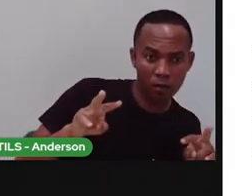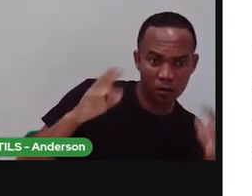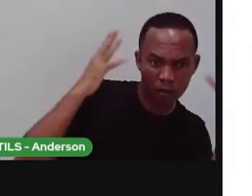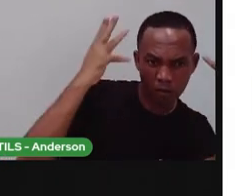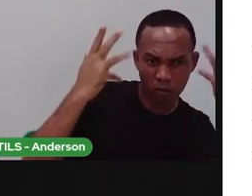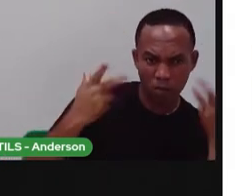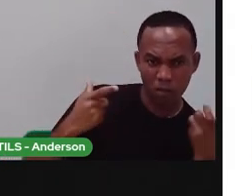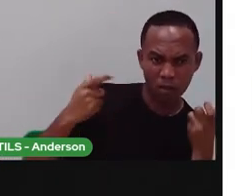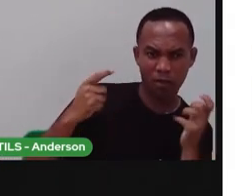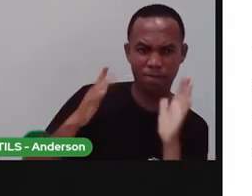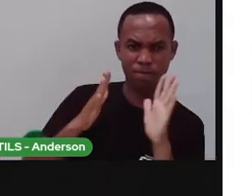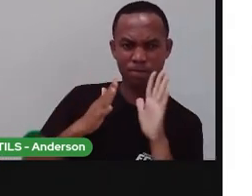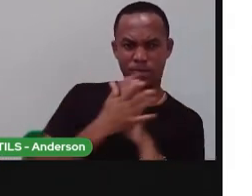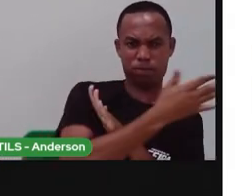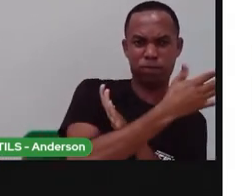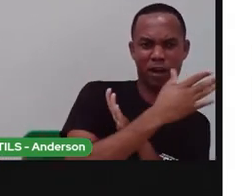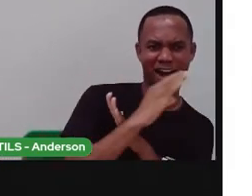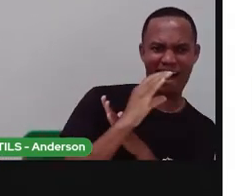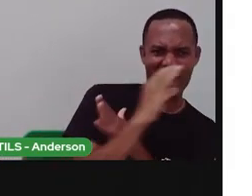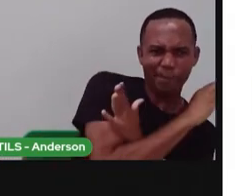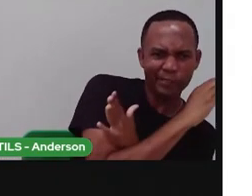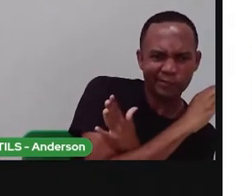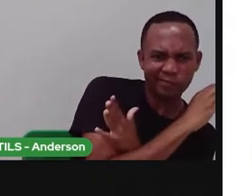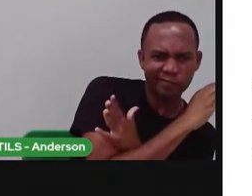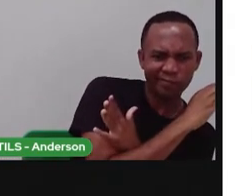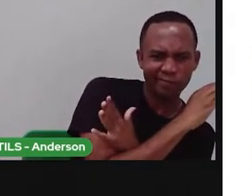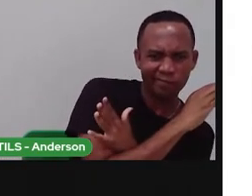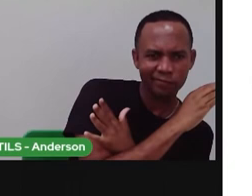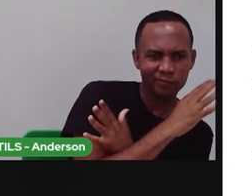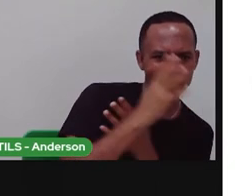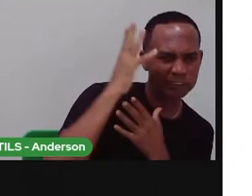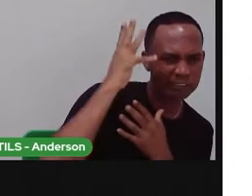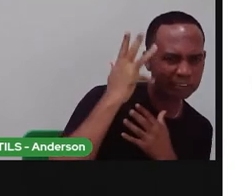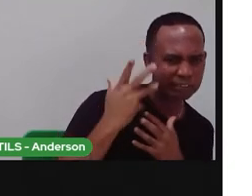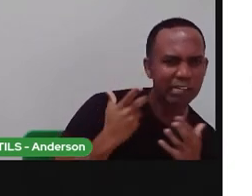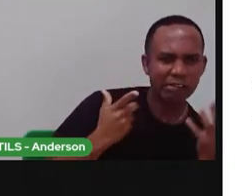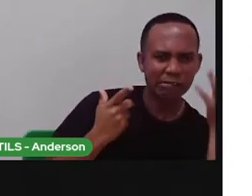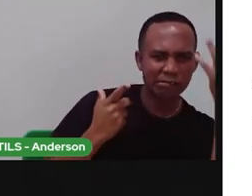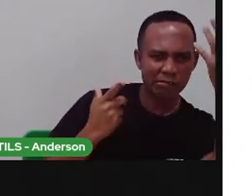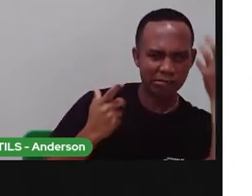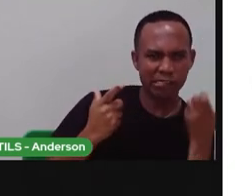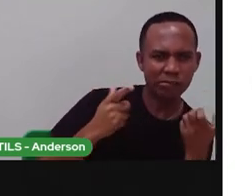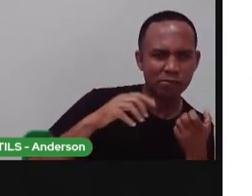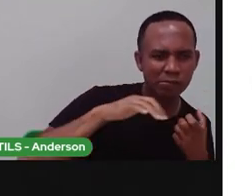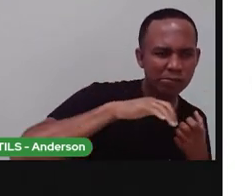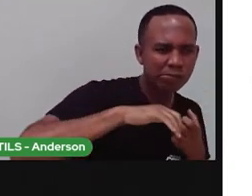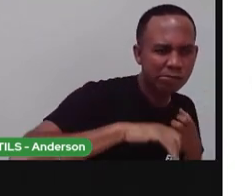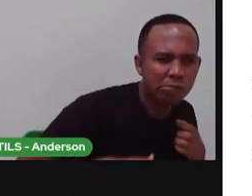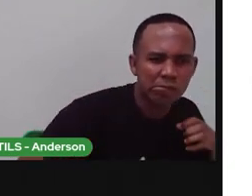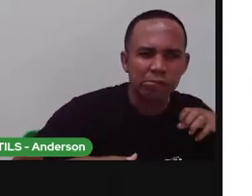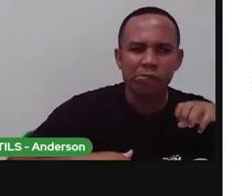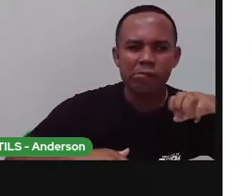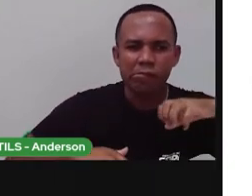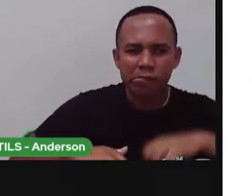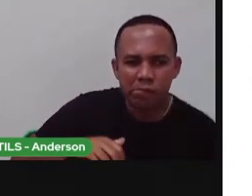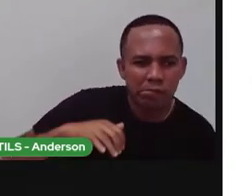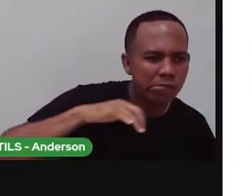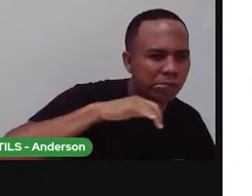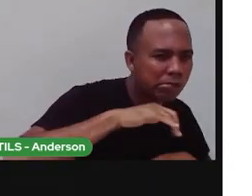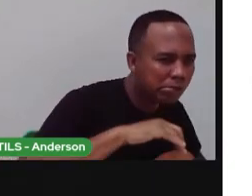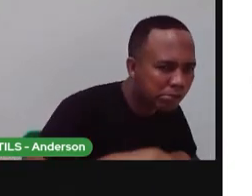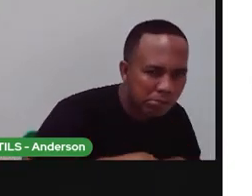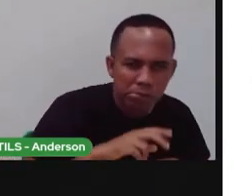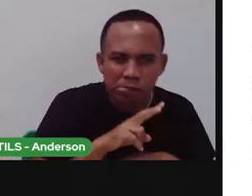foge como um furacão. Leão se esgueirando à espera da